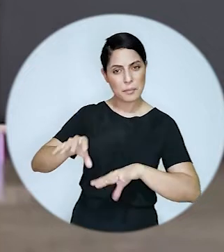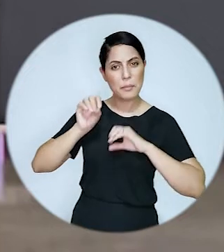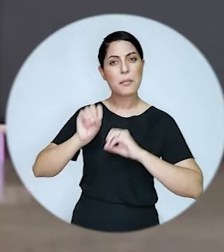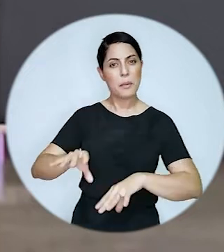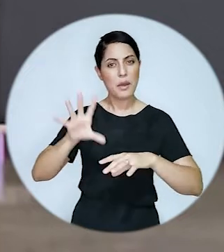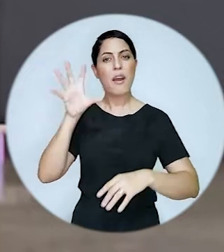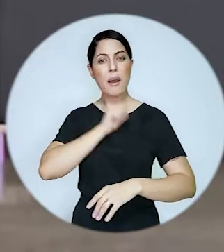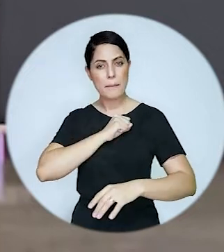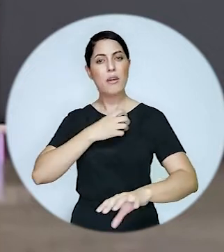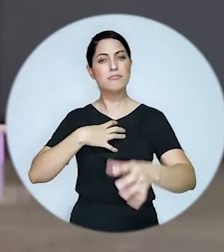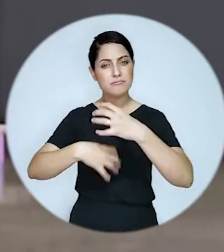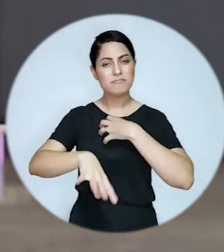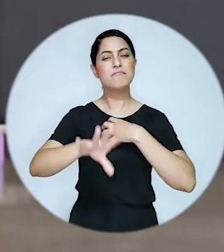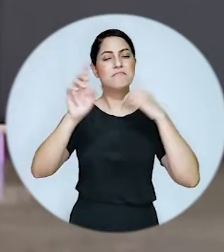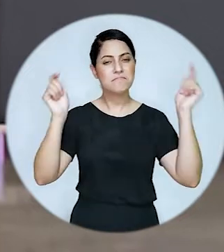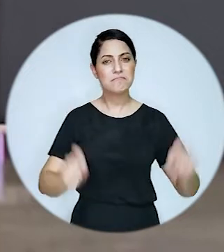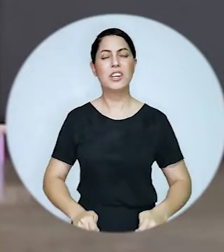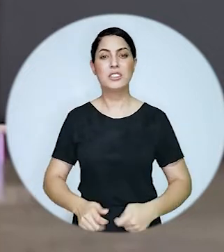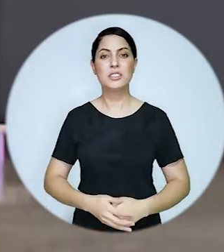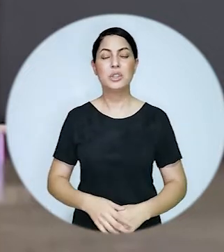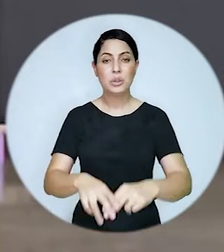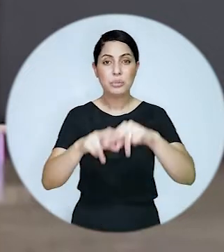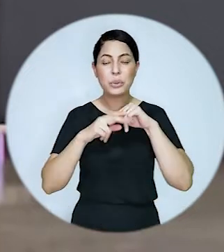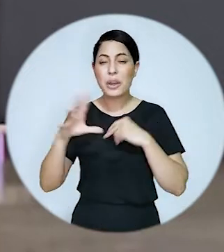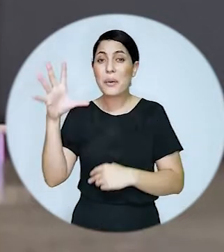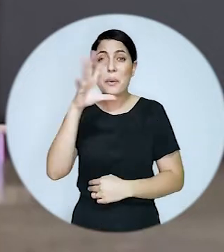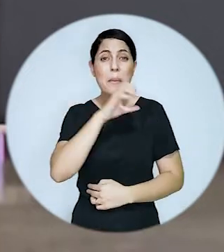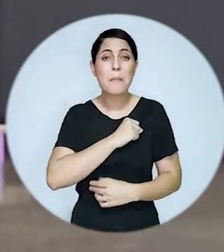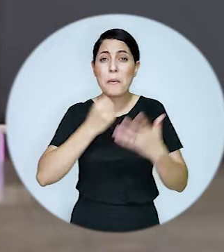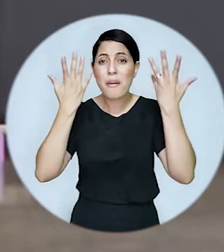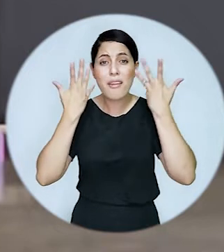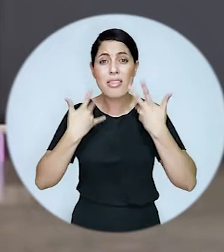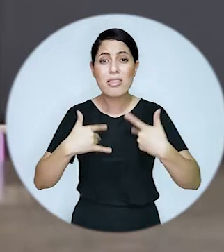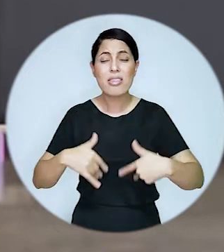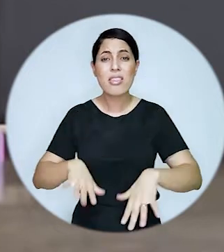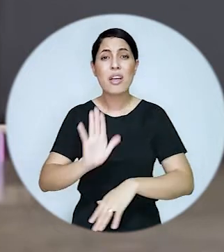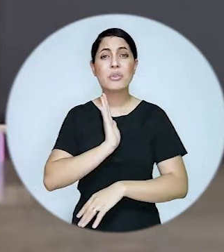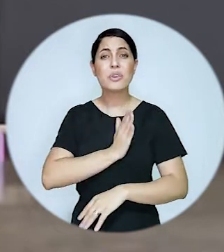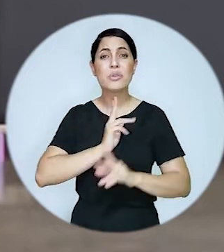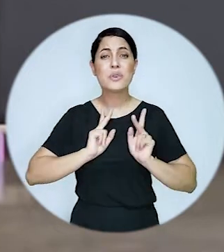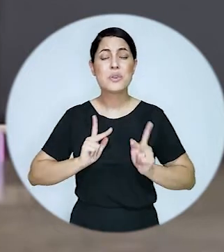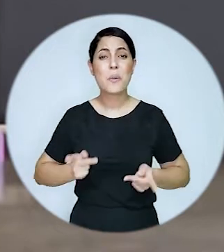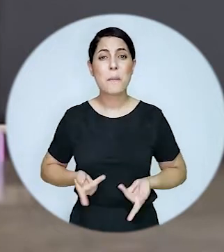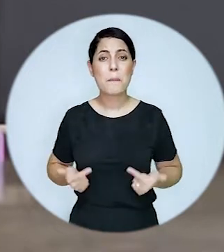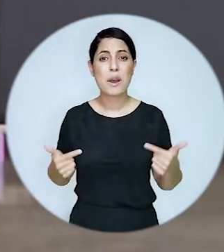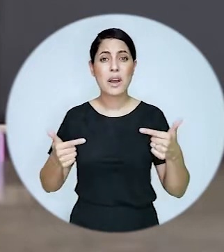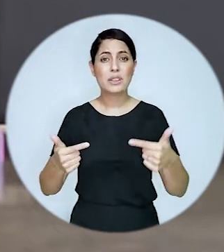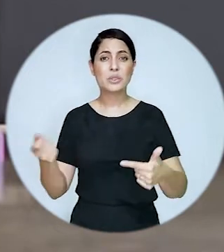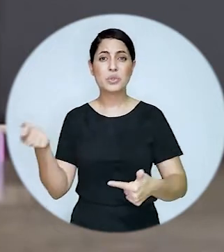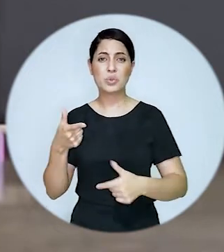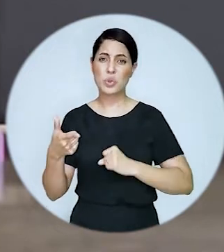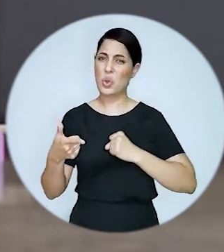podem ser ensinadas a amar. Pois o amor chega mais naturalmente ao coração